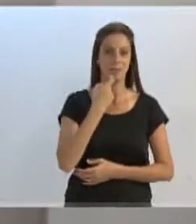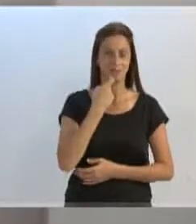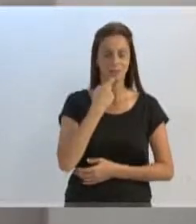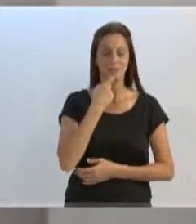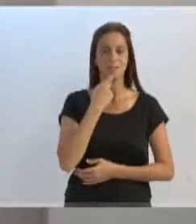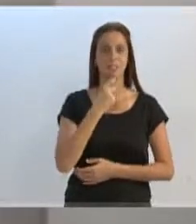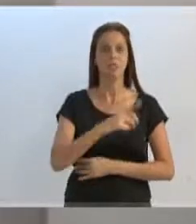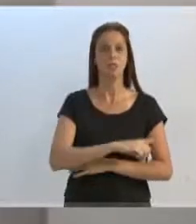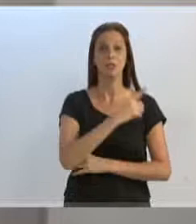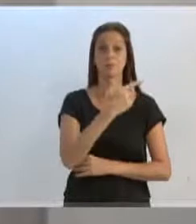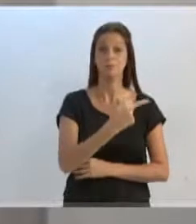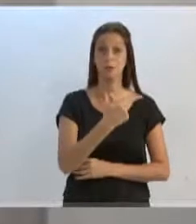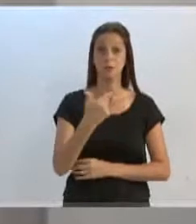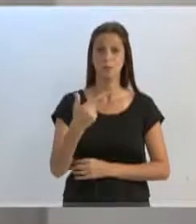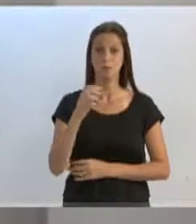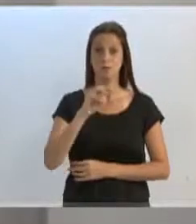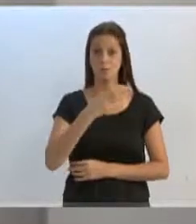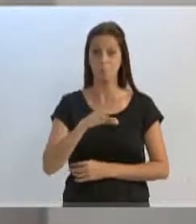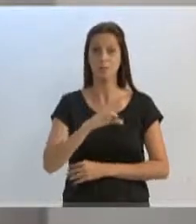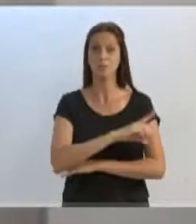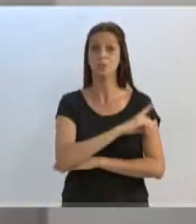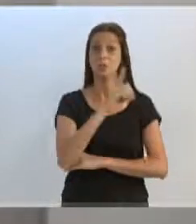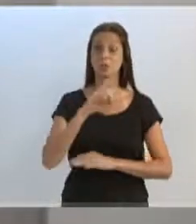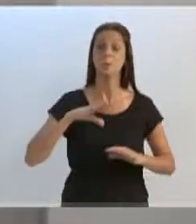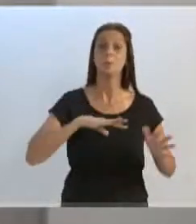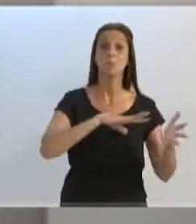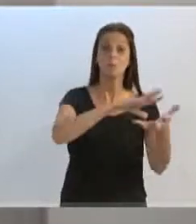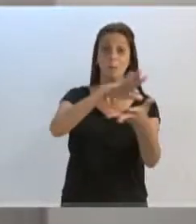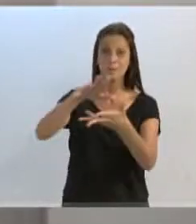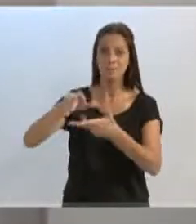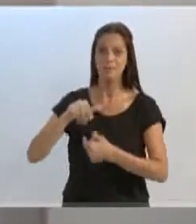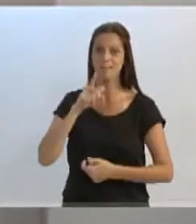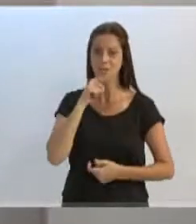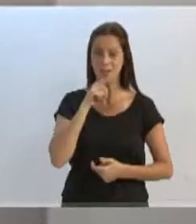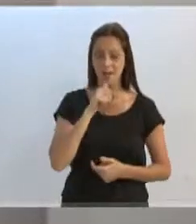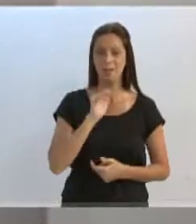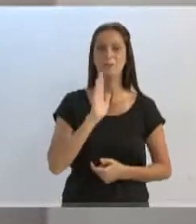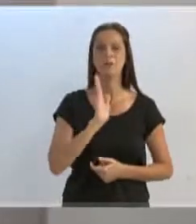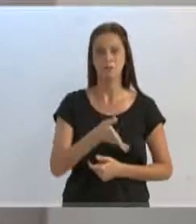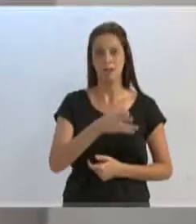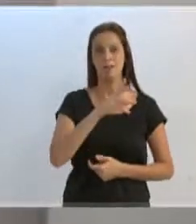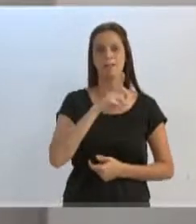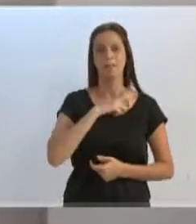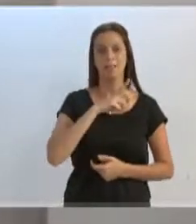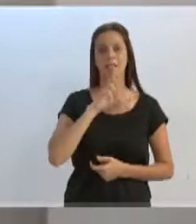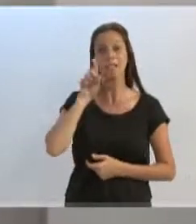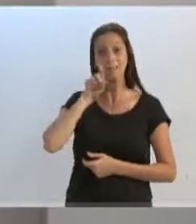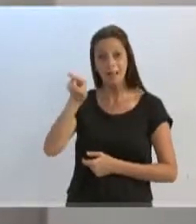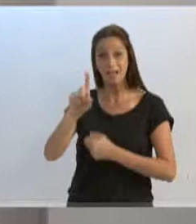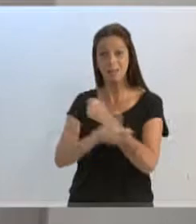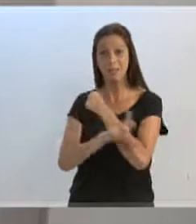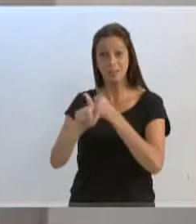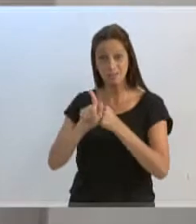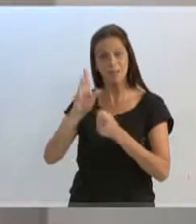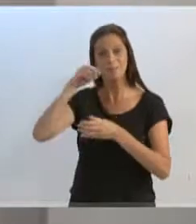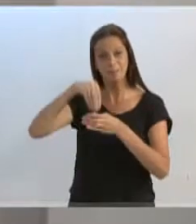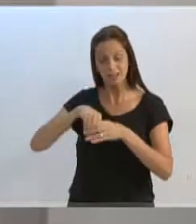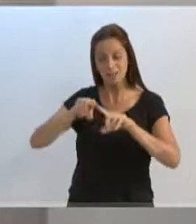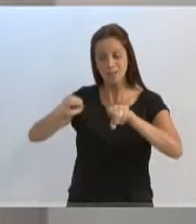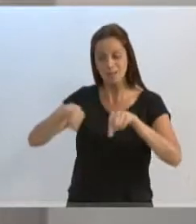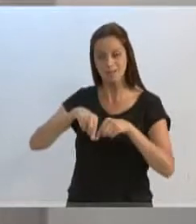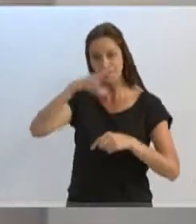dia 22 de março, dia mundial da água, lá para a intendência do Garcia. Nós tivemos